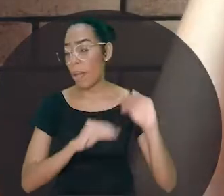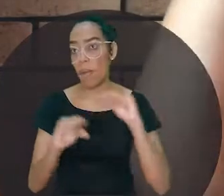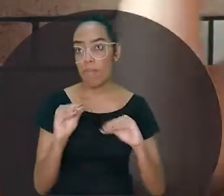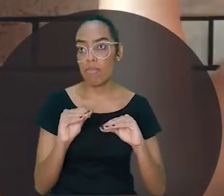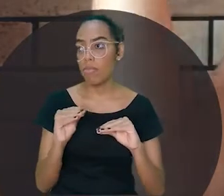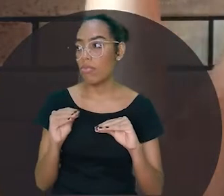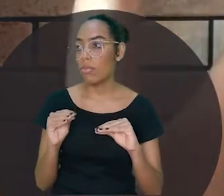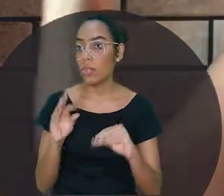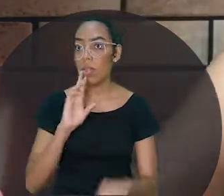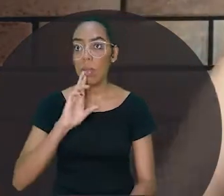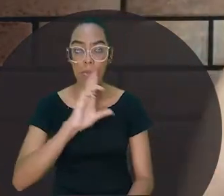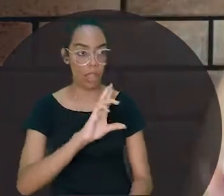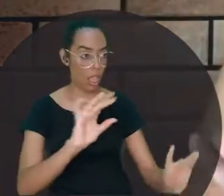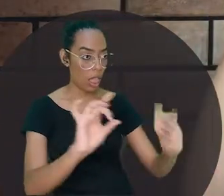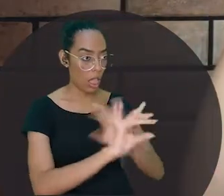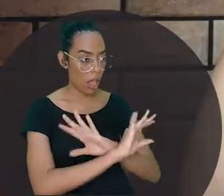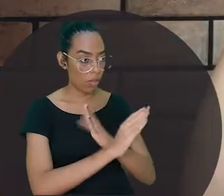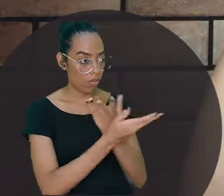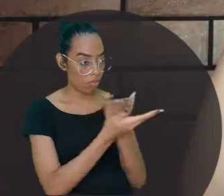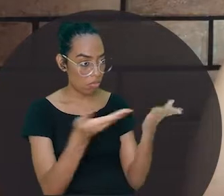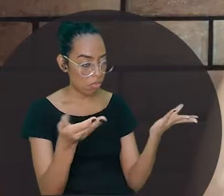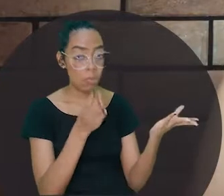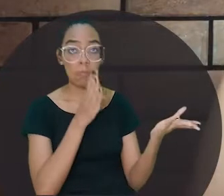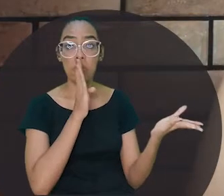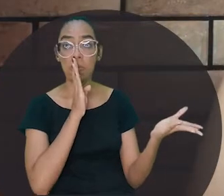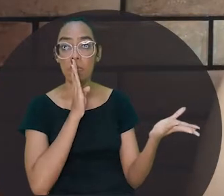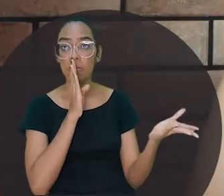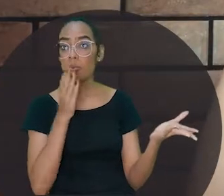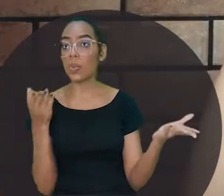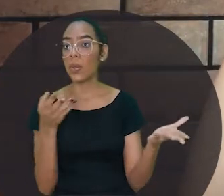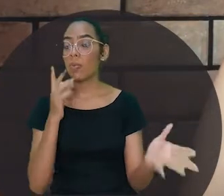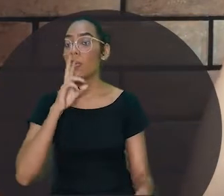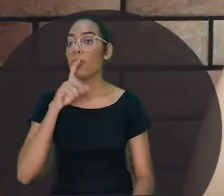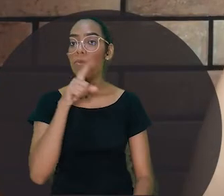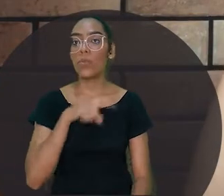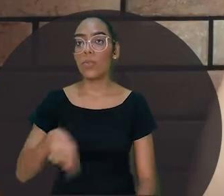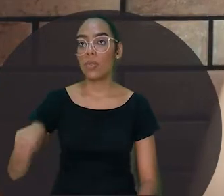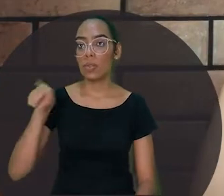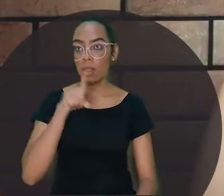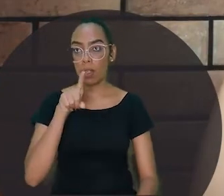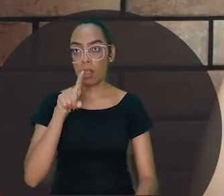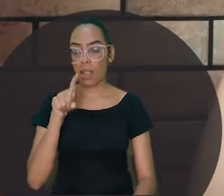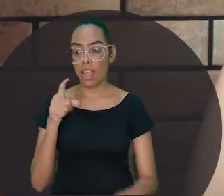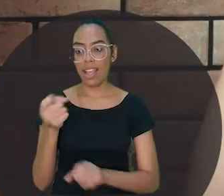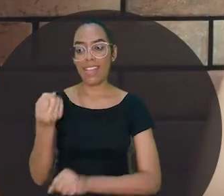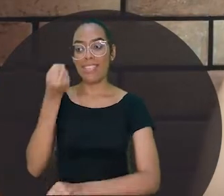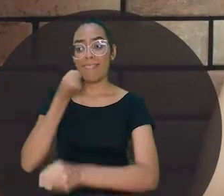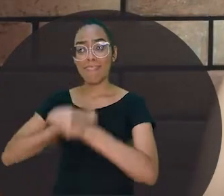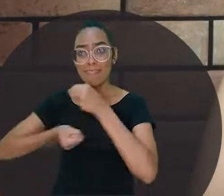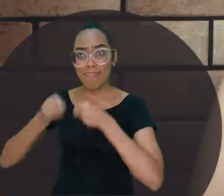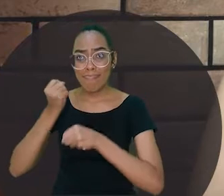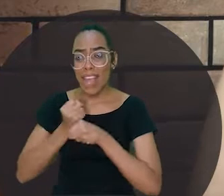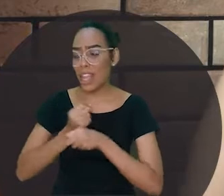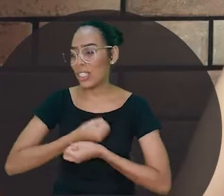trouxe nada. O rei diz, pronto, já terminaram? Vou dizer uma coisa para vocês. Há